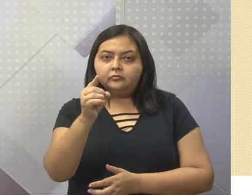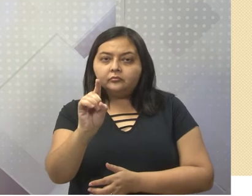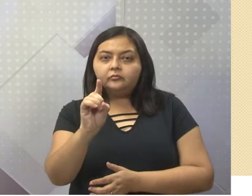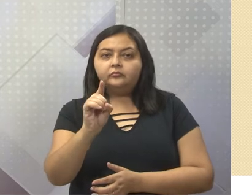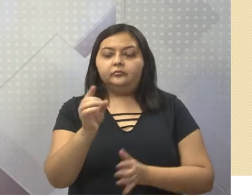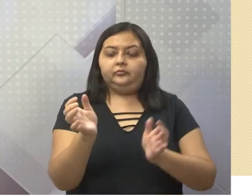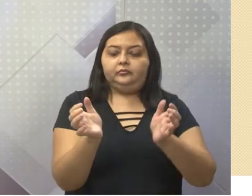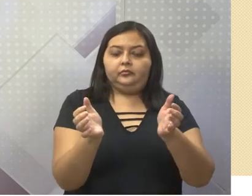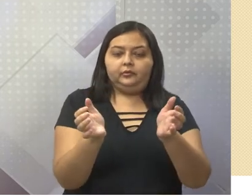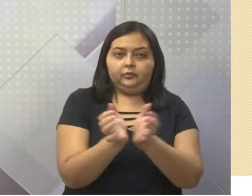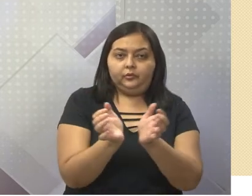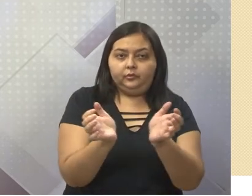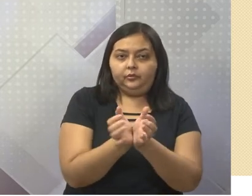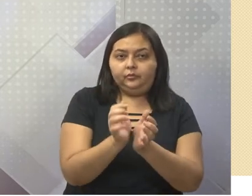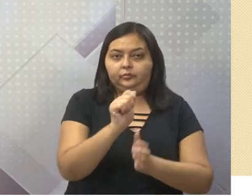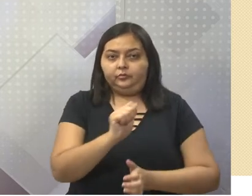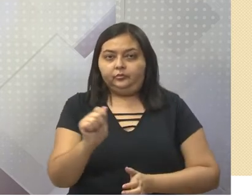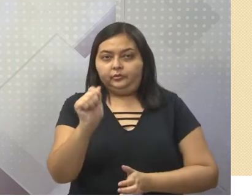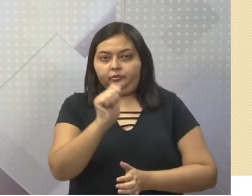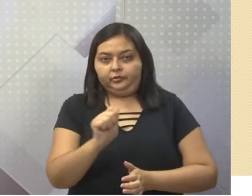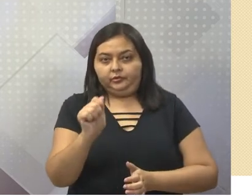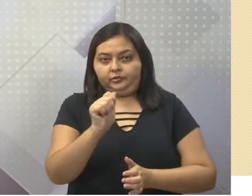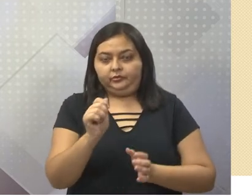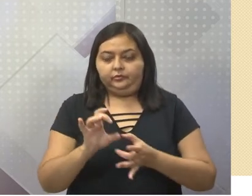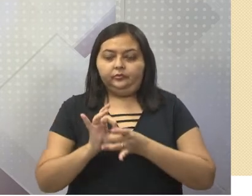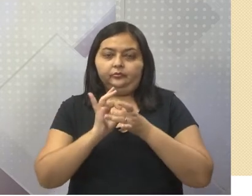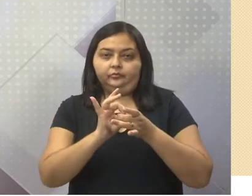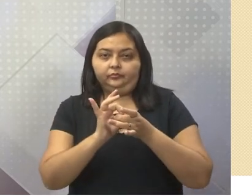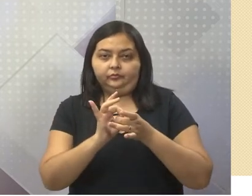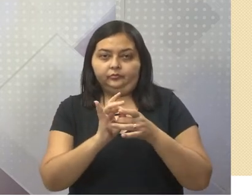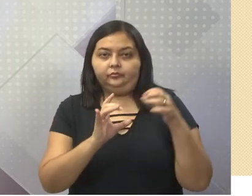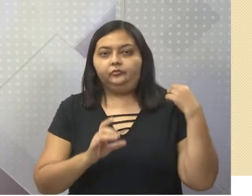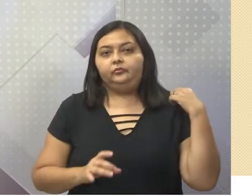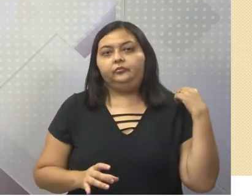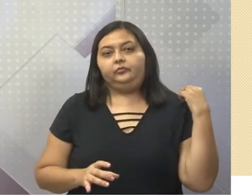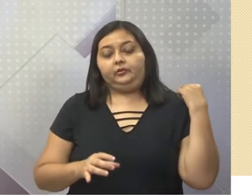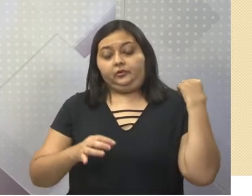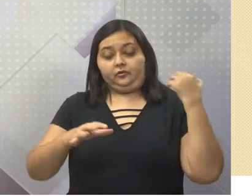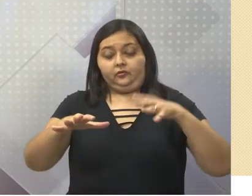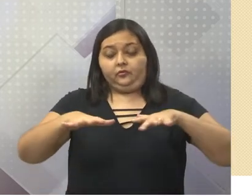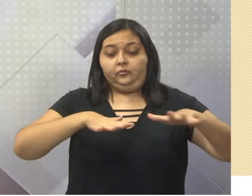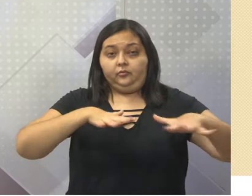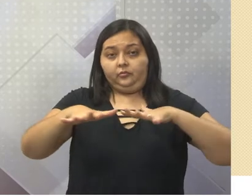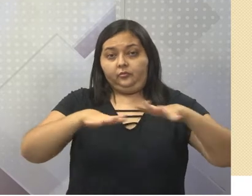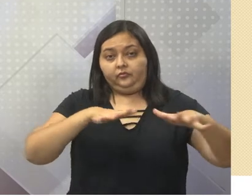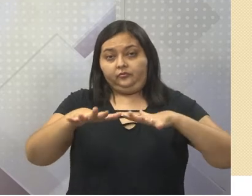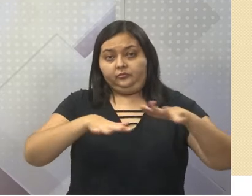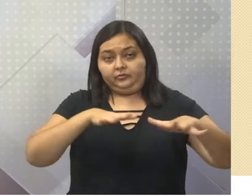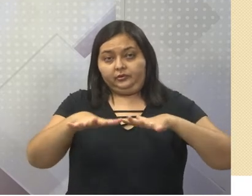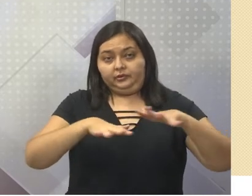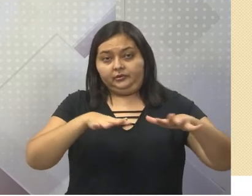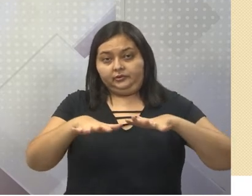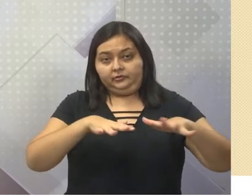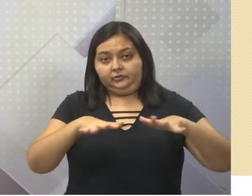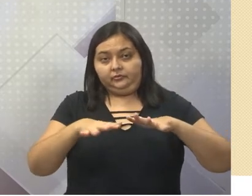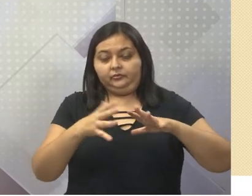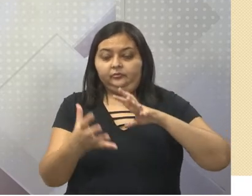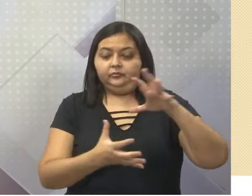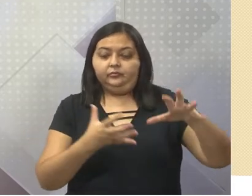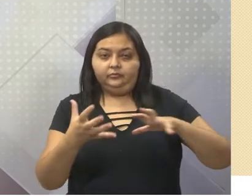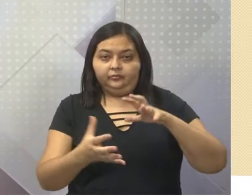como Inconfidência Mineira? Foi um movimento de caráter separatista,